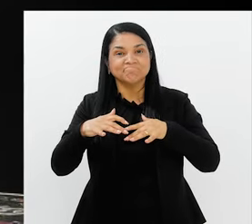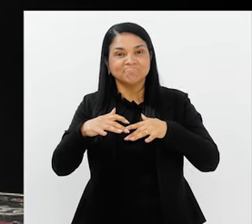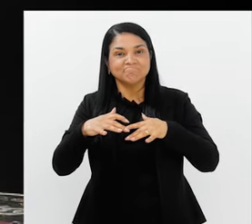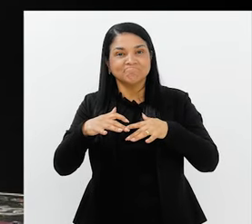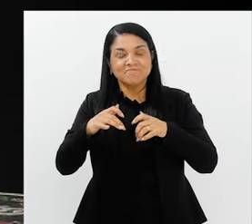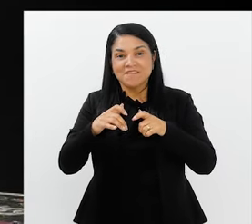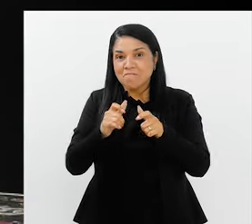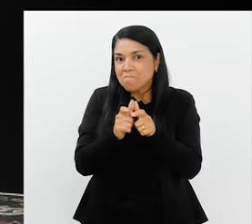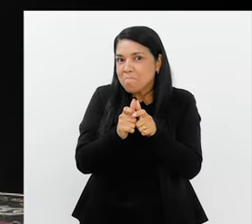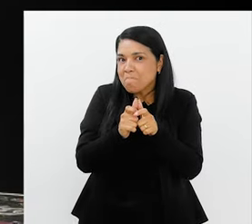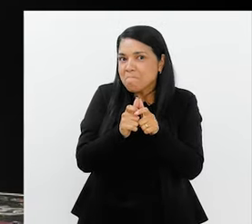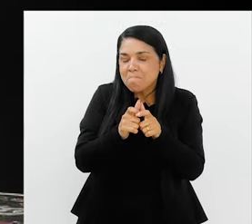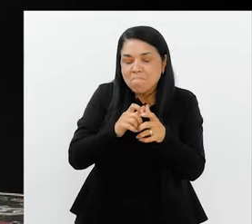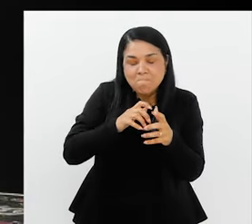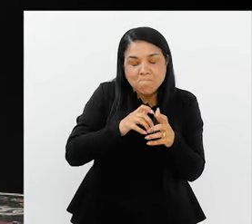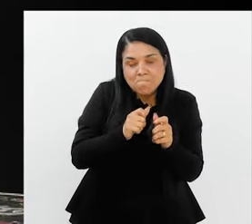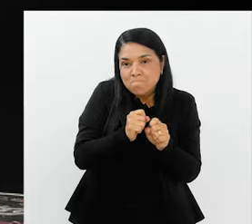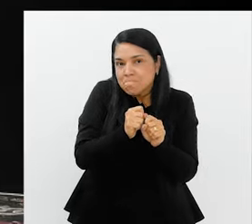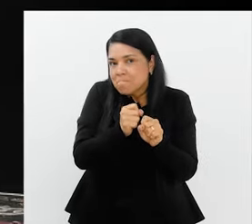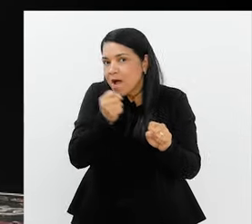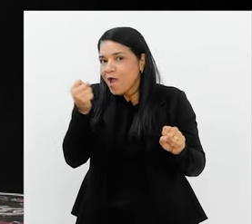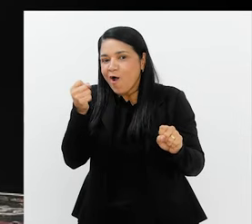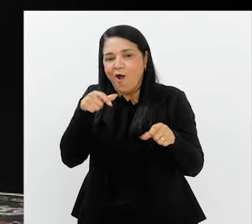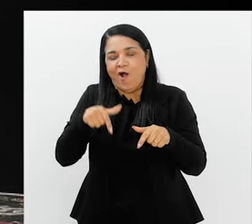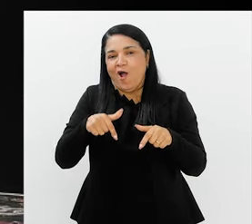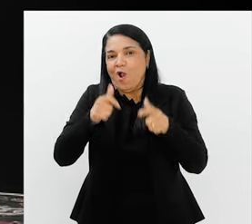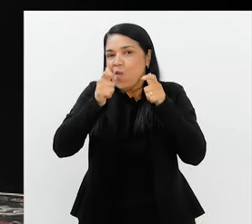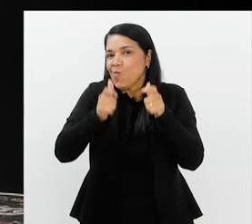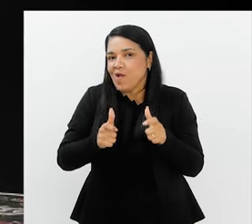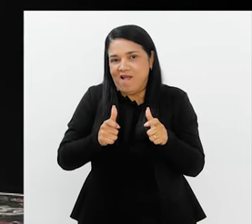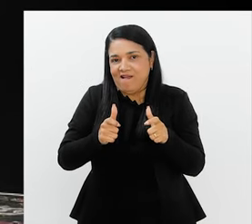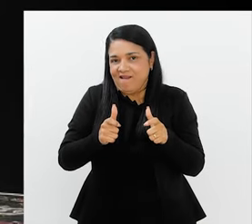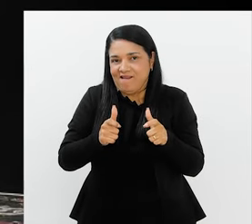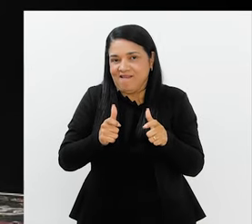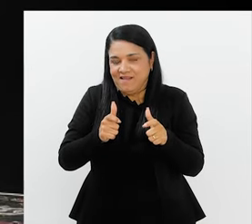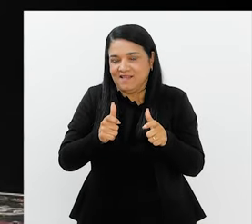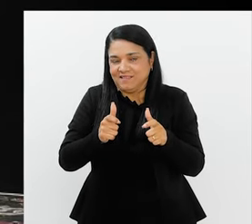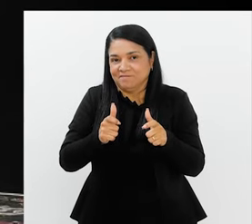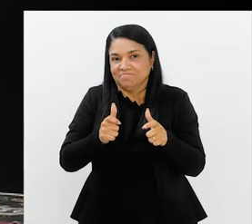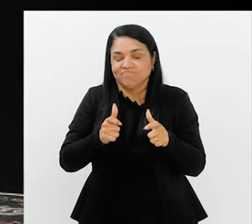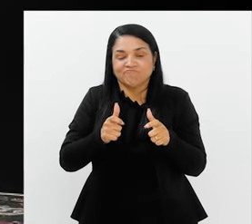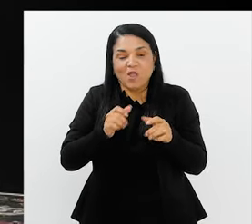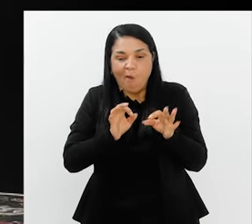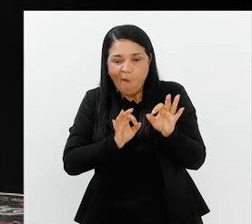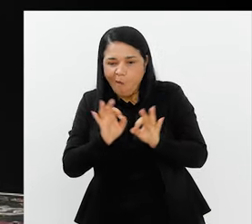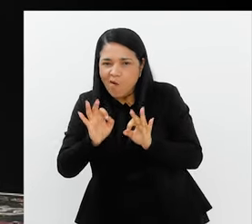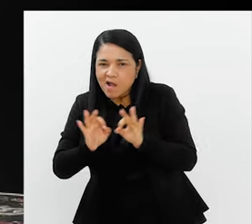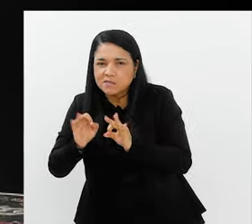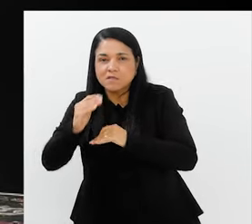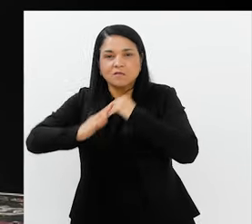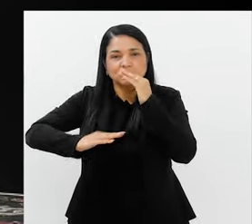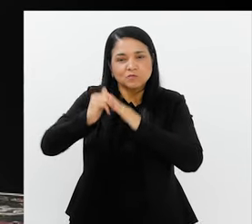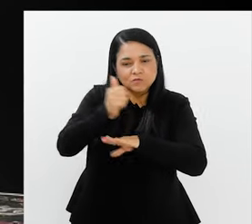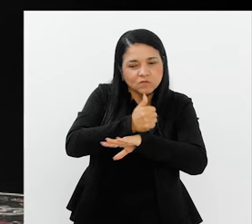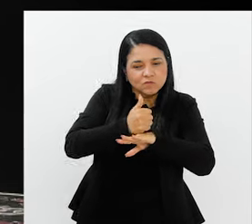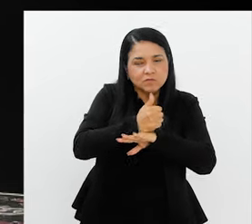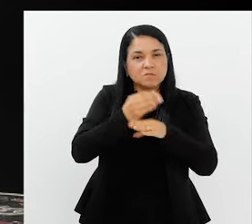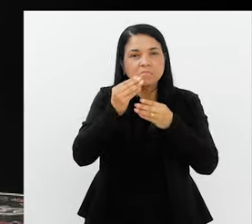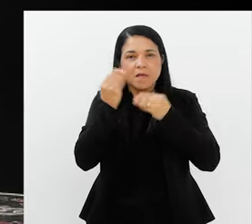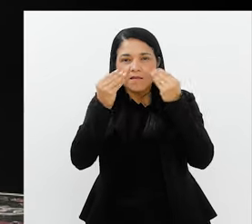coxia, né, acho que é a maior coxia que a gente já viu até hoje. E ali vocês têm que se organizar e pintar,